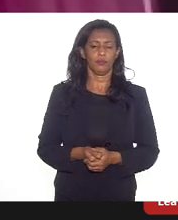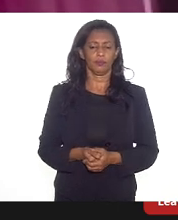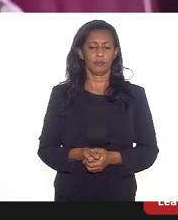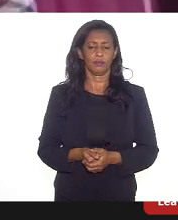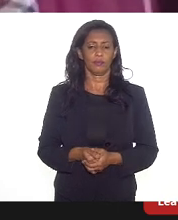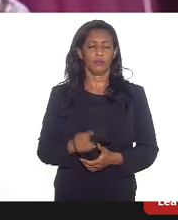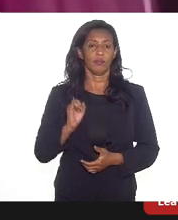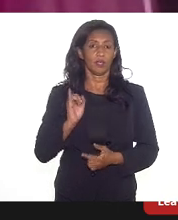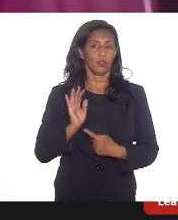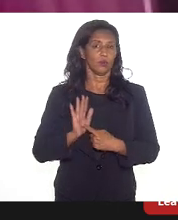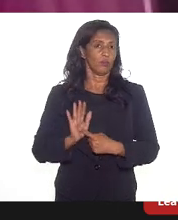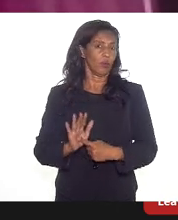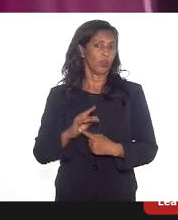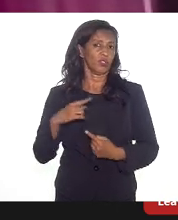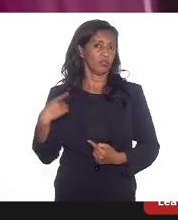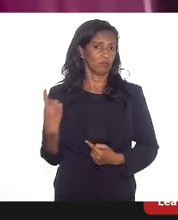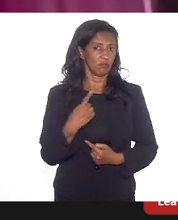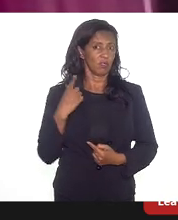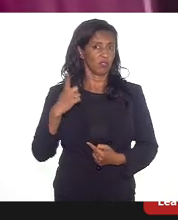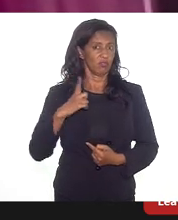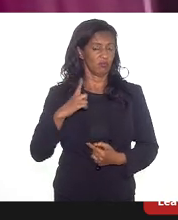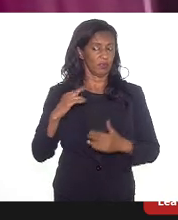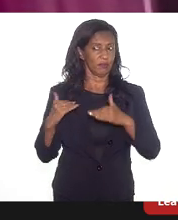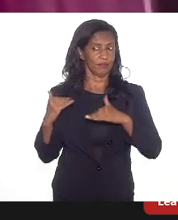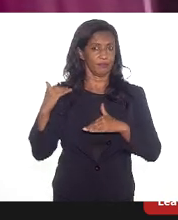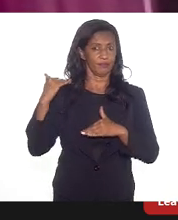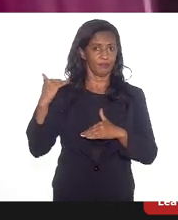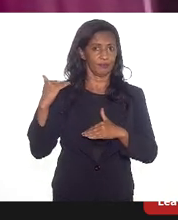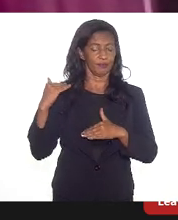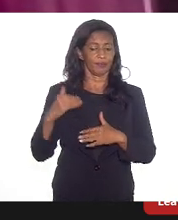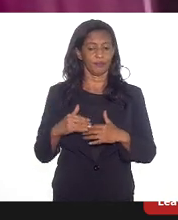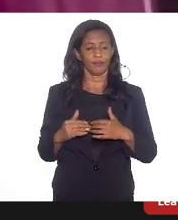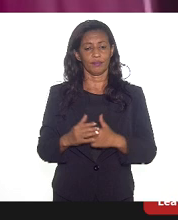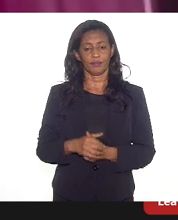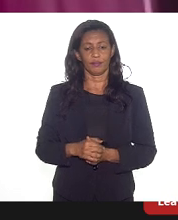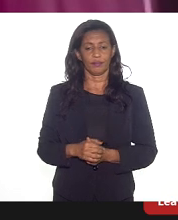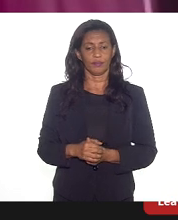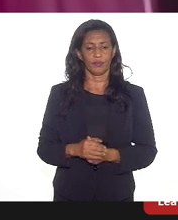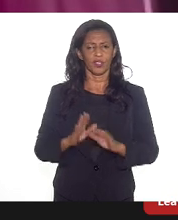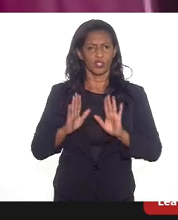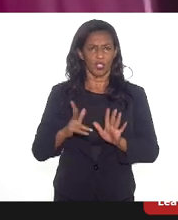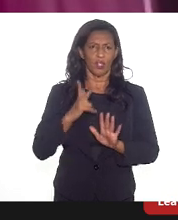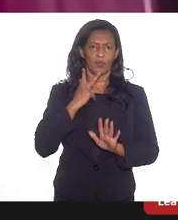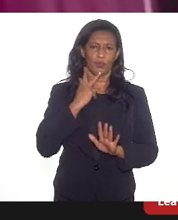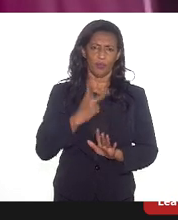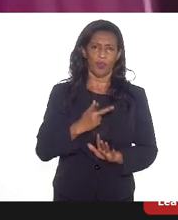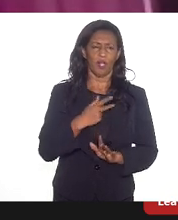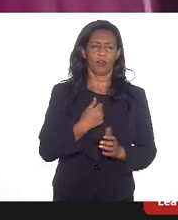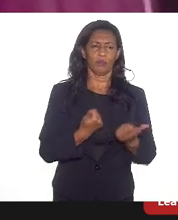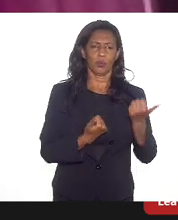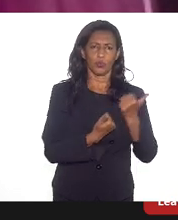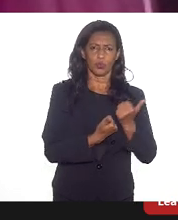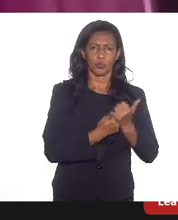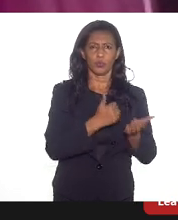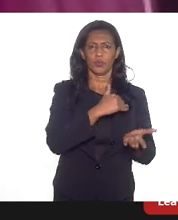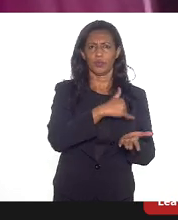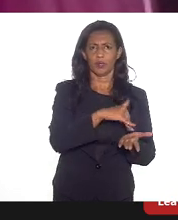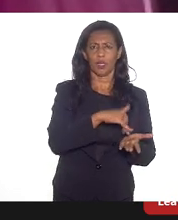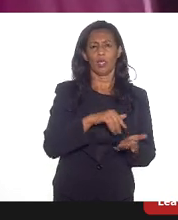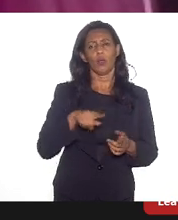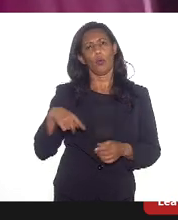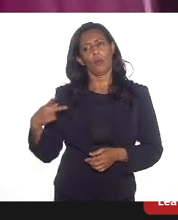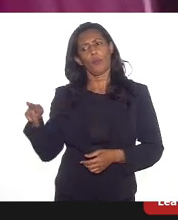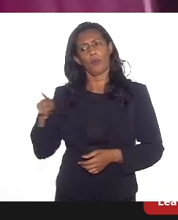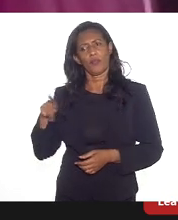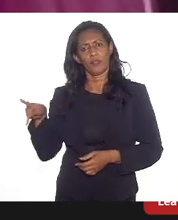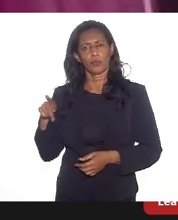Isso indica que a gente tem grandes potenciais, como já foi dito, tanto pelo subsecretário quanto pelo Mauro Osório,